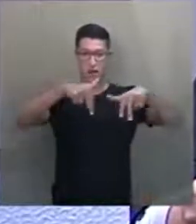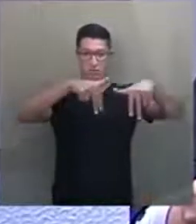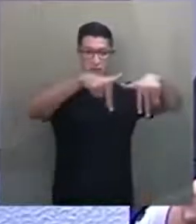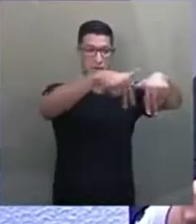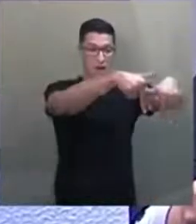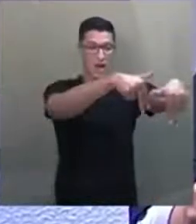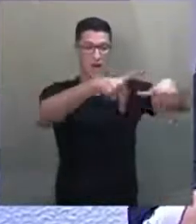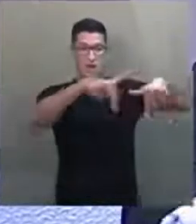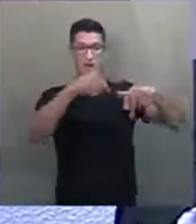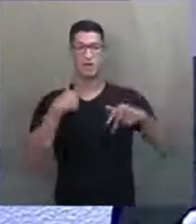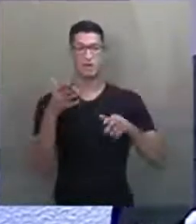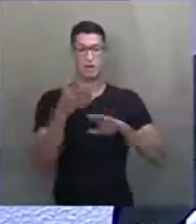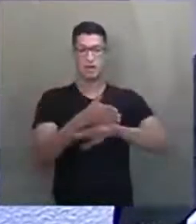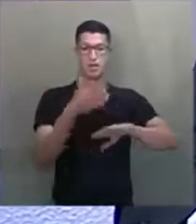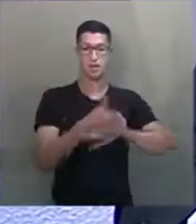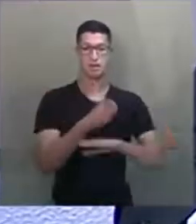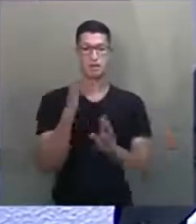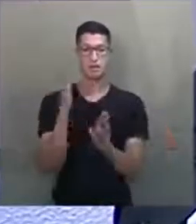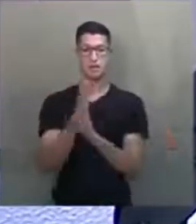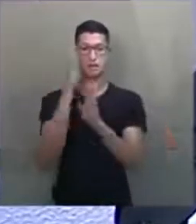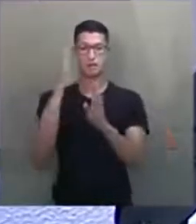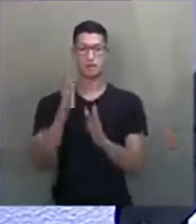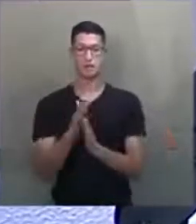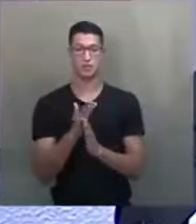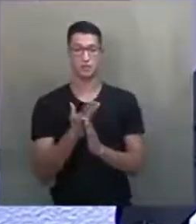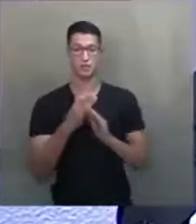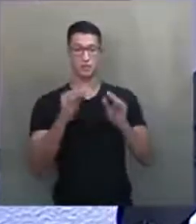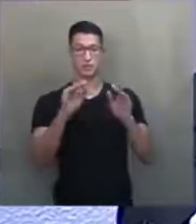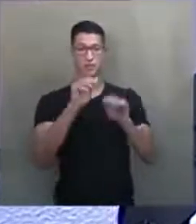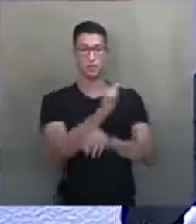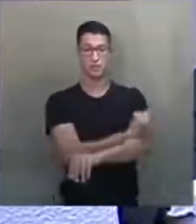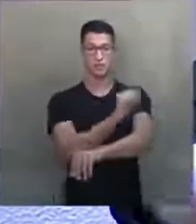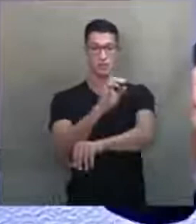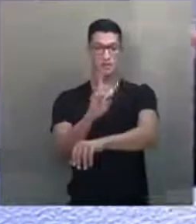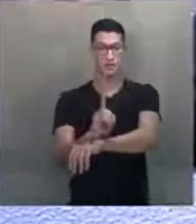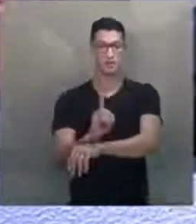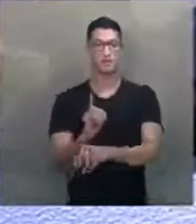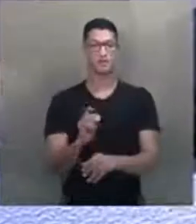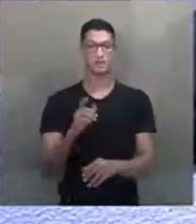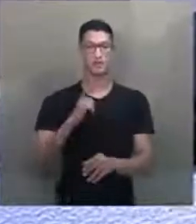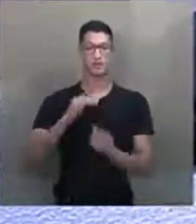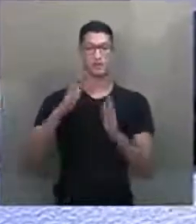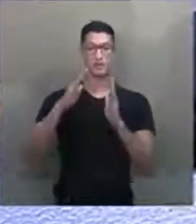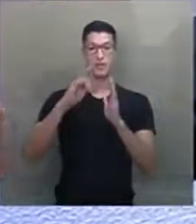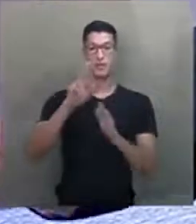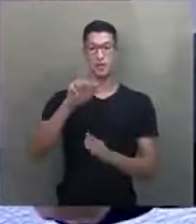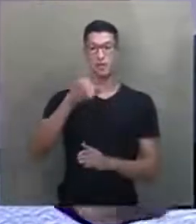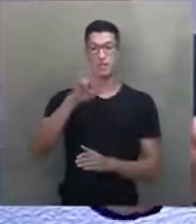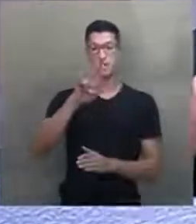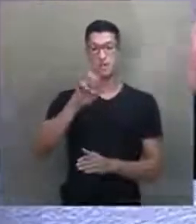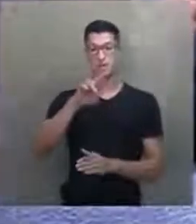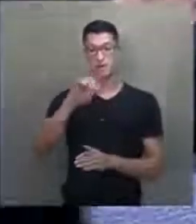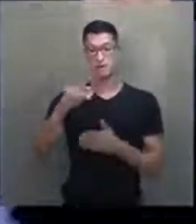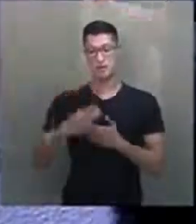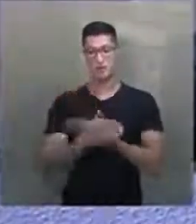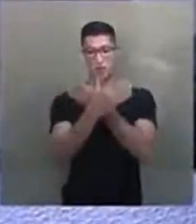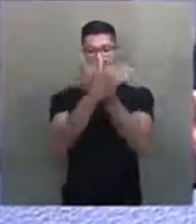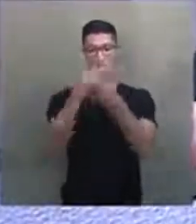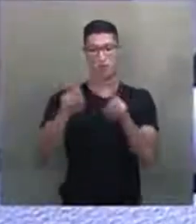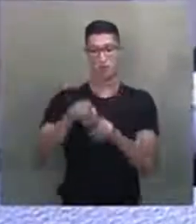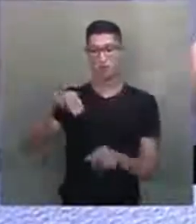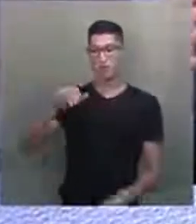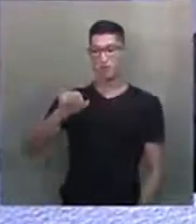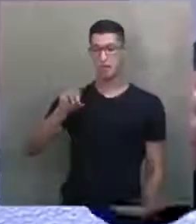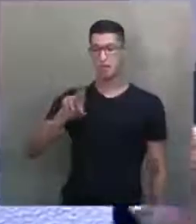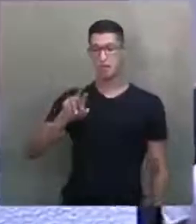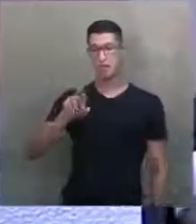São José. Eu participo de encontros da Assembleia de Deus, da Igreja Universal, da Madureira, de